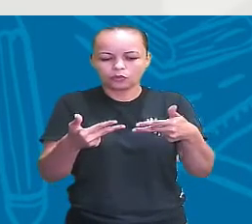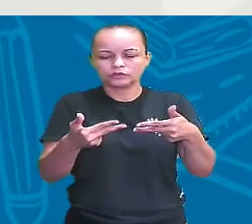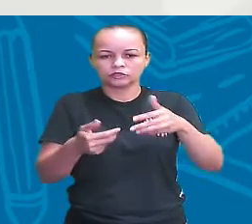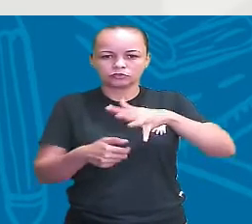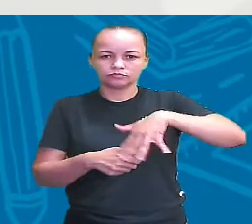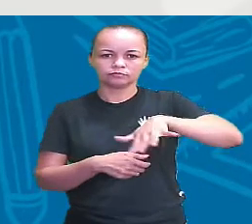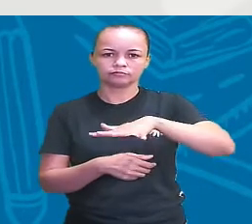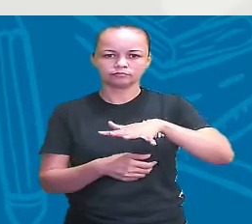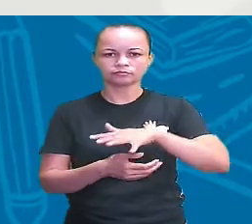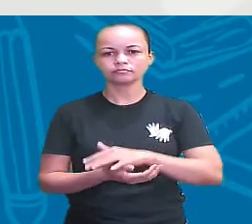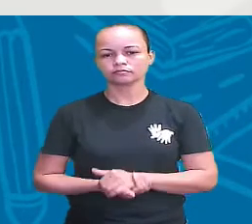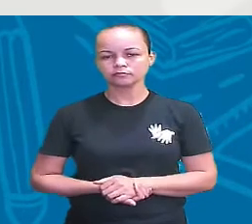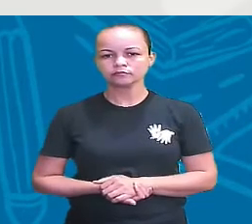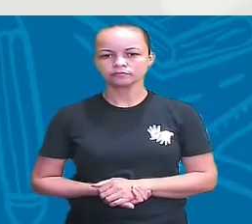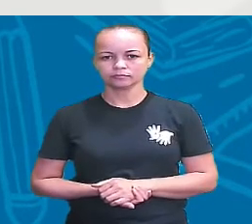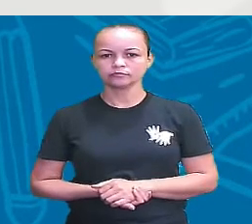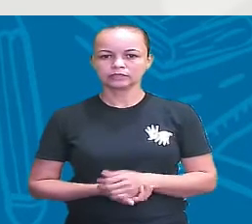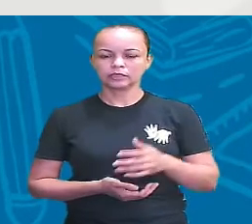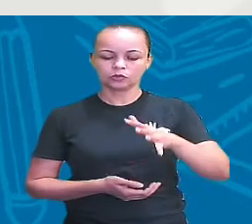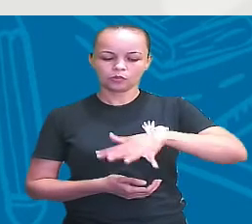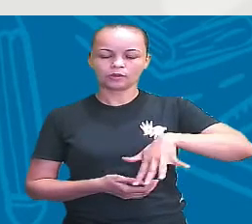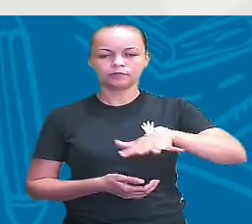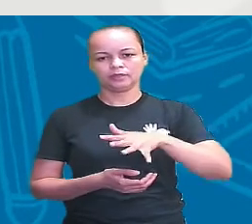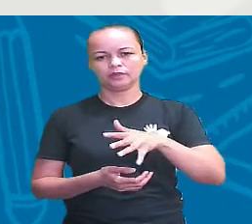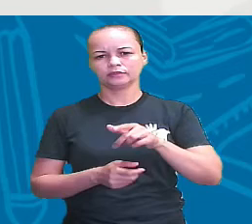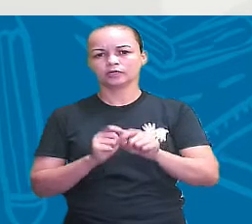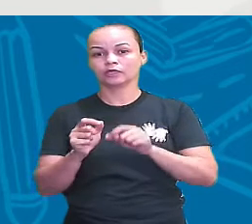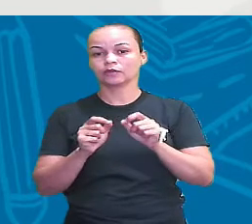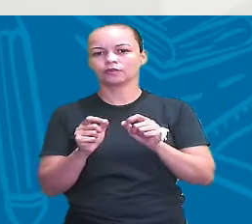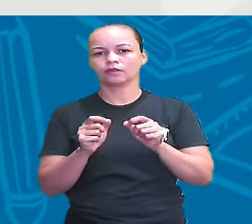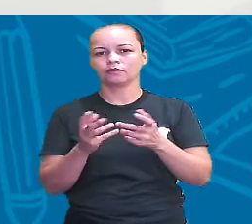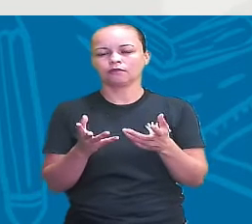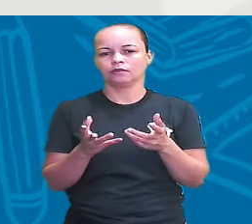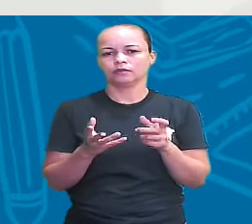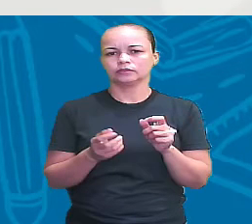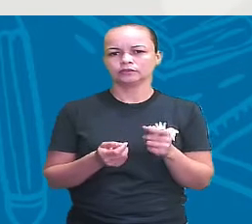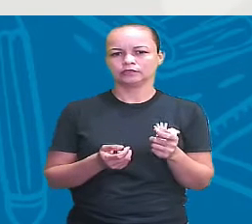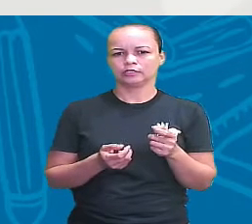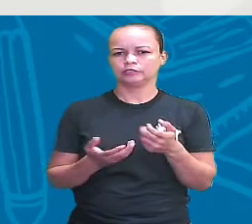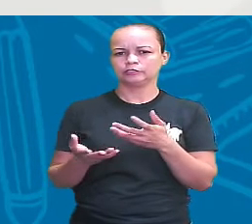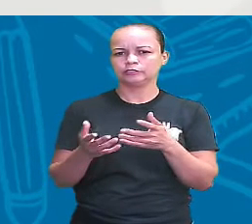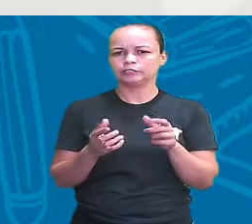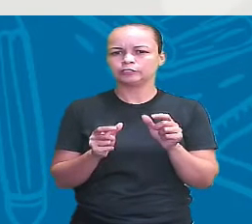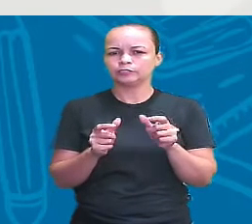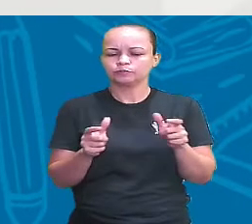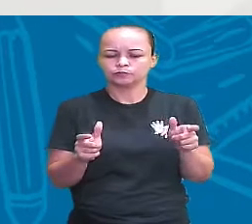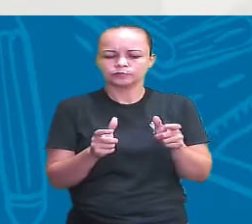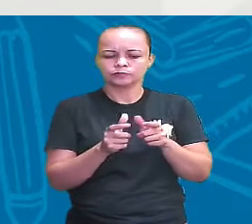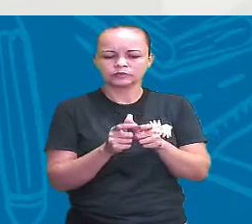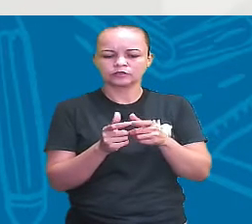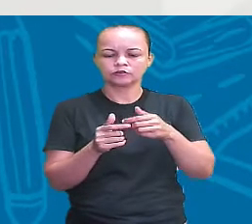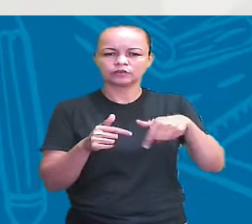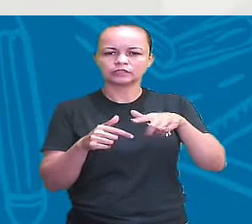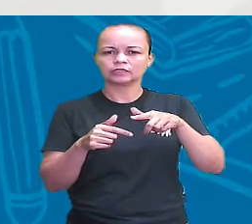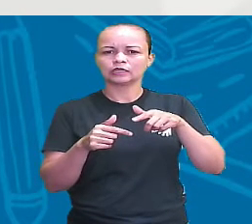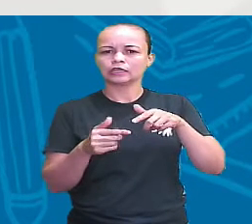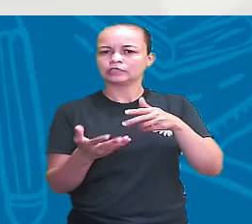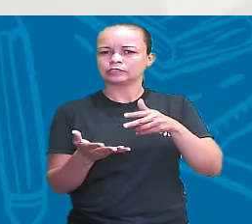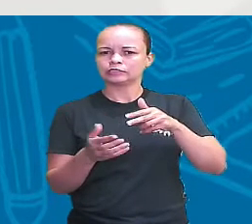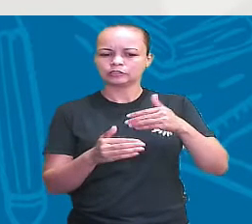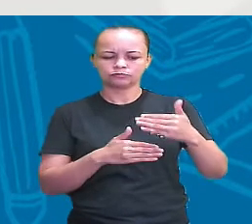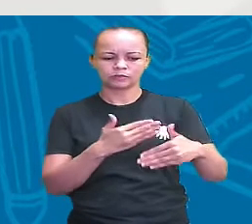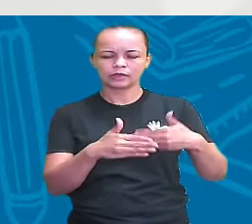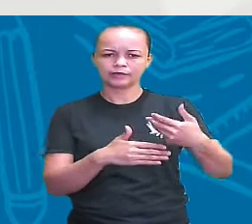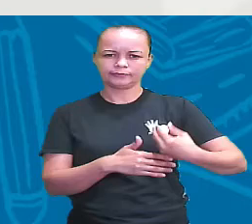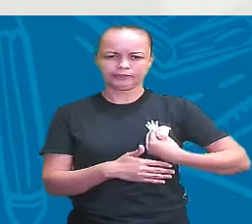ambiente. um ambiente hostil que muitas vezes quer o tempo todo o quê? Se apequenar e fazer com que você não perpetue